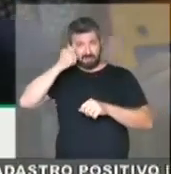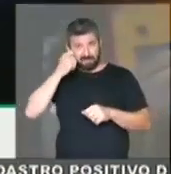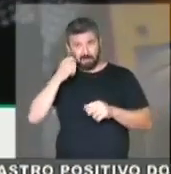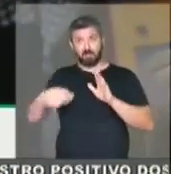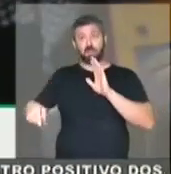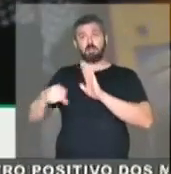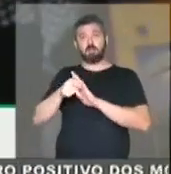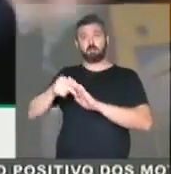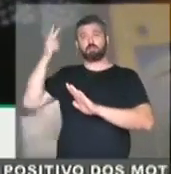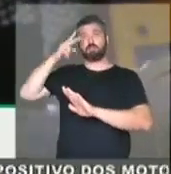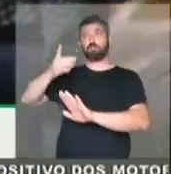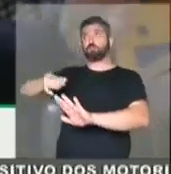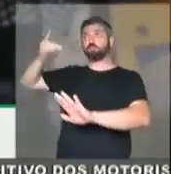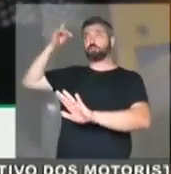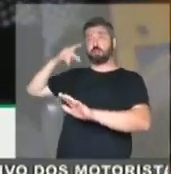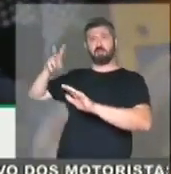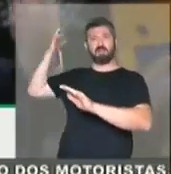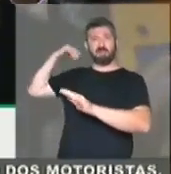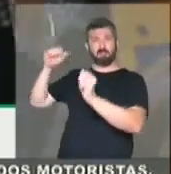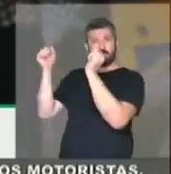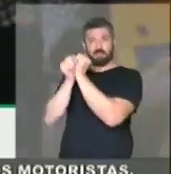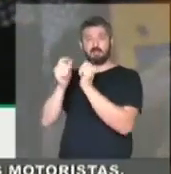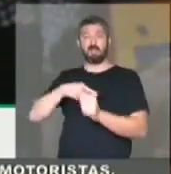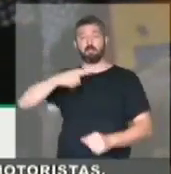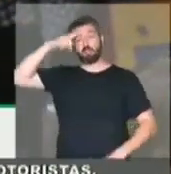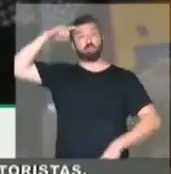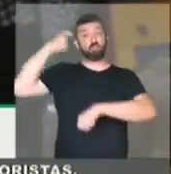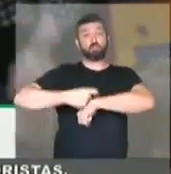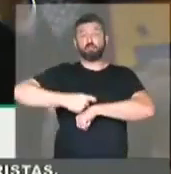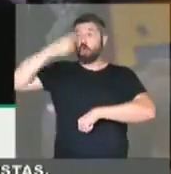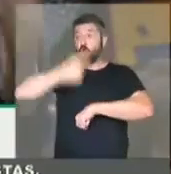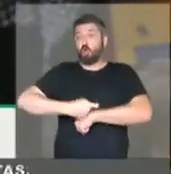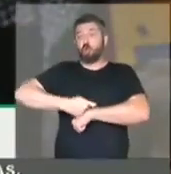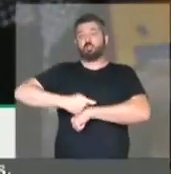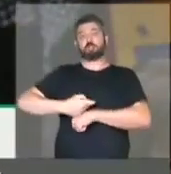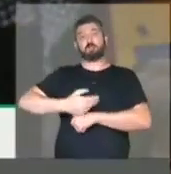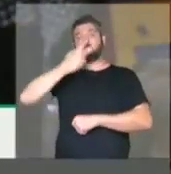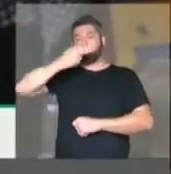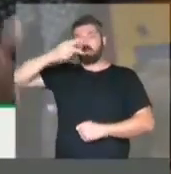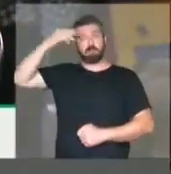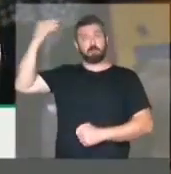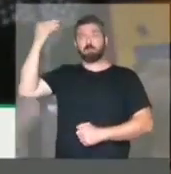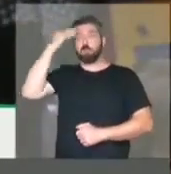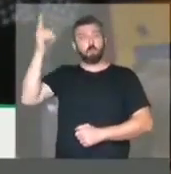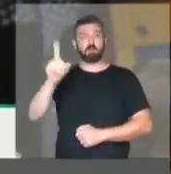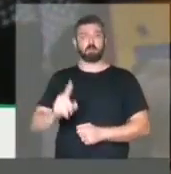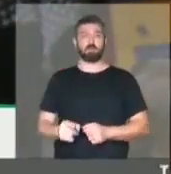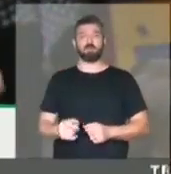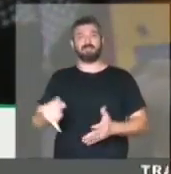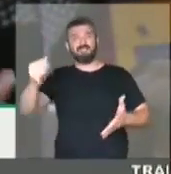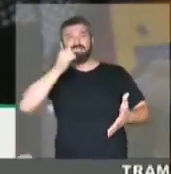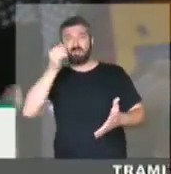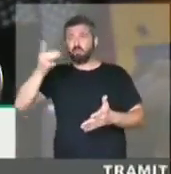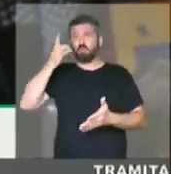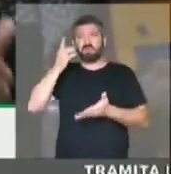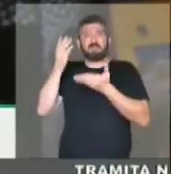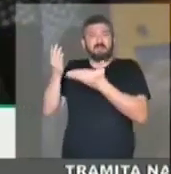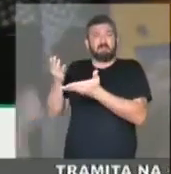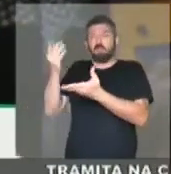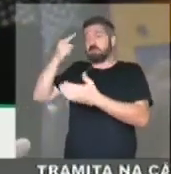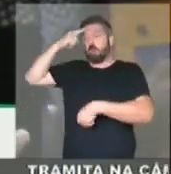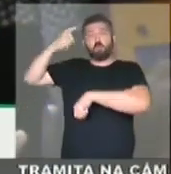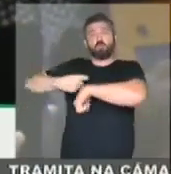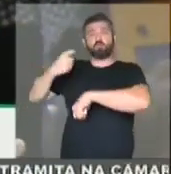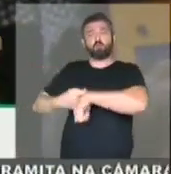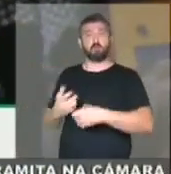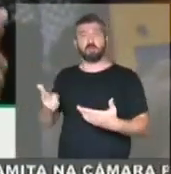que vem de um processo de escravidão é de uma estupidez, é de uma ignorância. É lamentável que um deputado seja tão